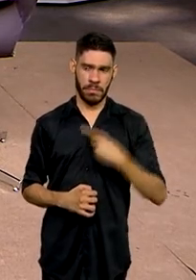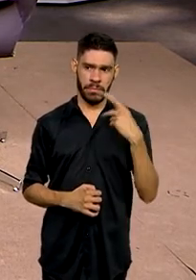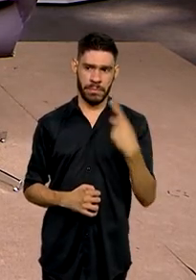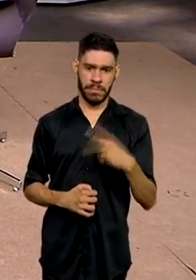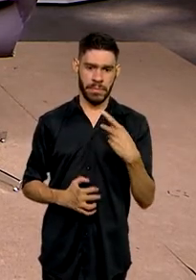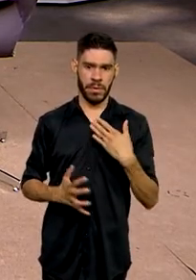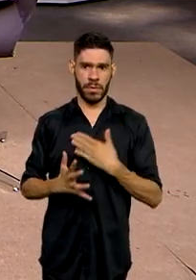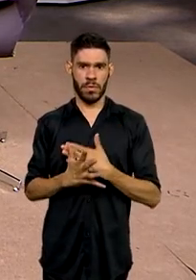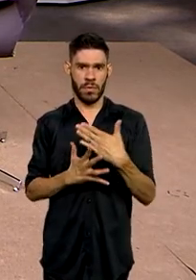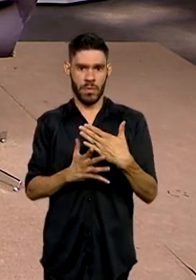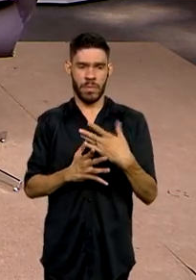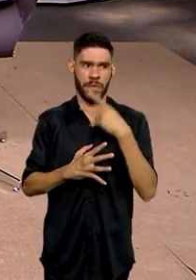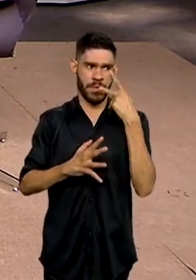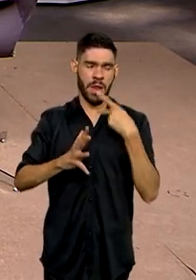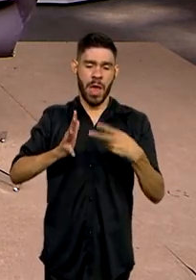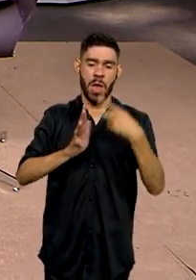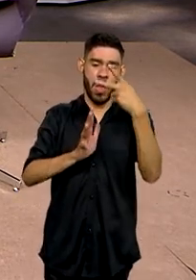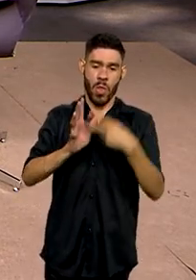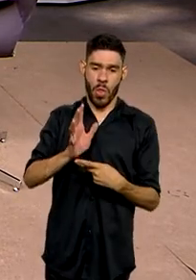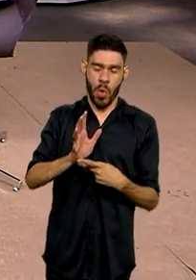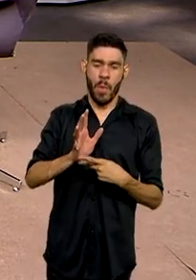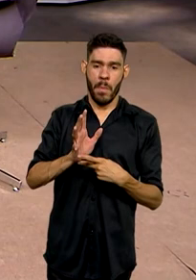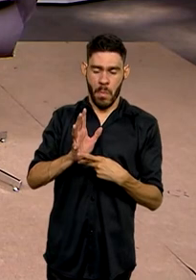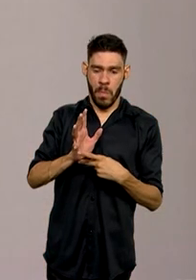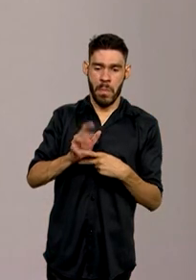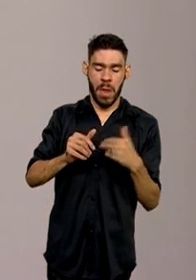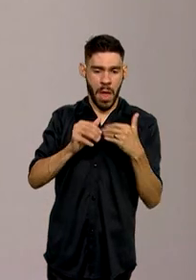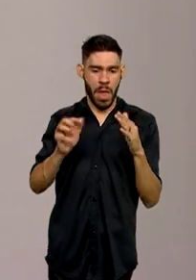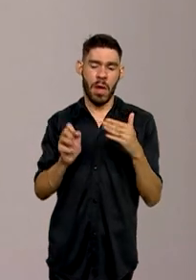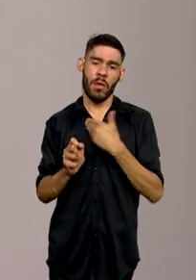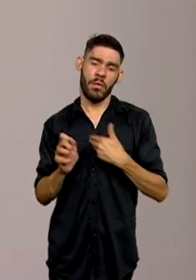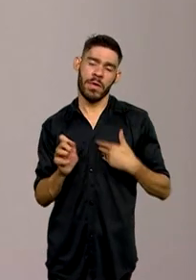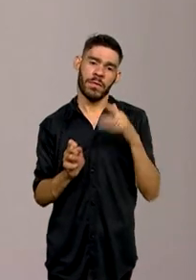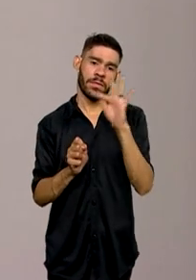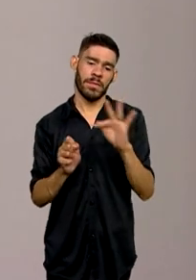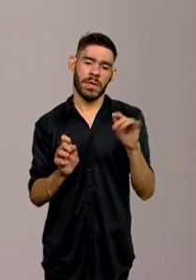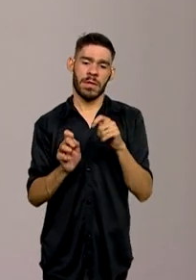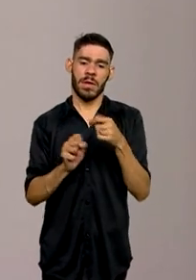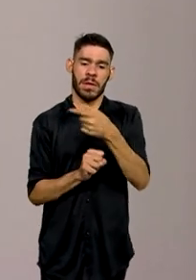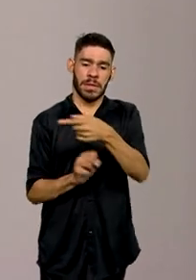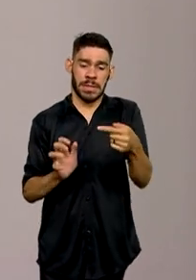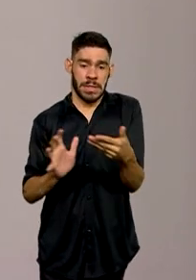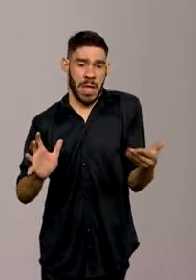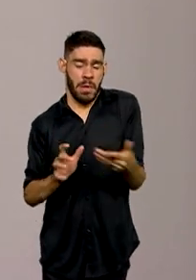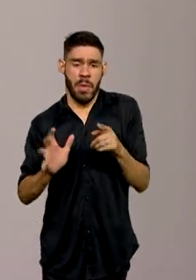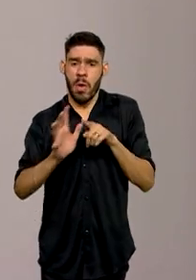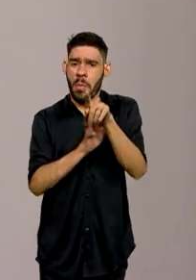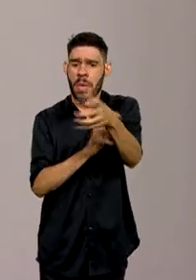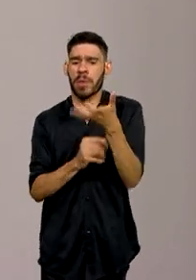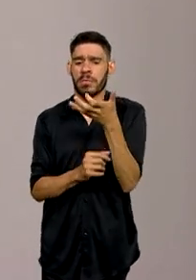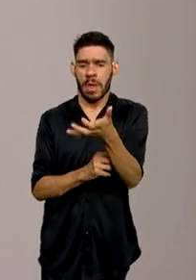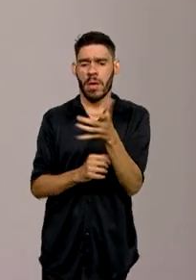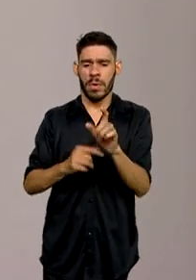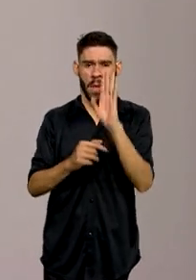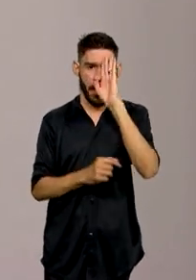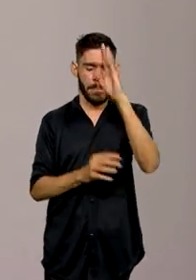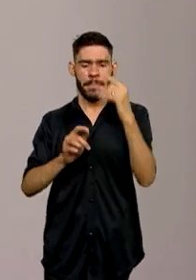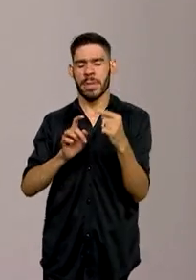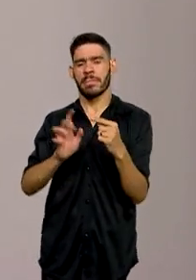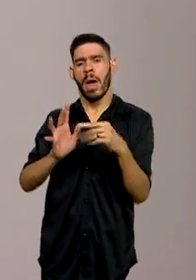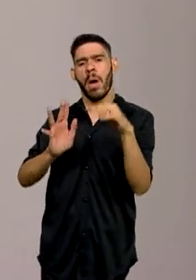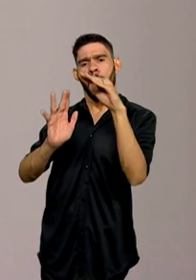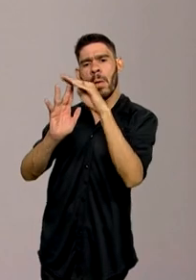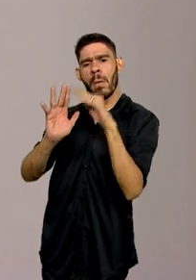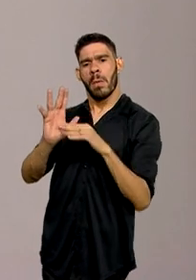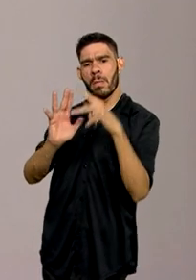começa aqui falando do Plano Brasil Sem Fome, lançado pelo governo federal esta semana. Eu queria perguntar para o senhor quais que são as principais metas